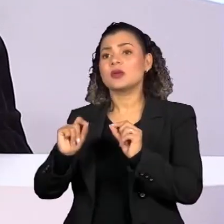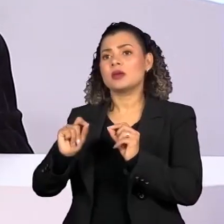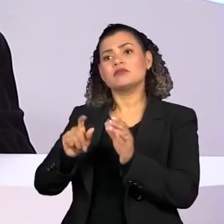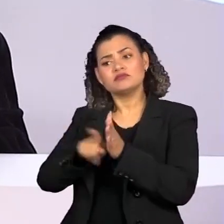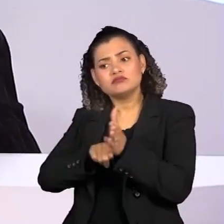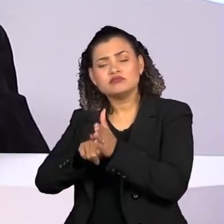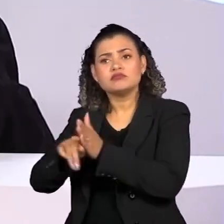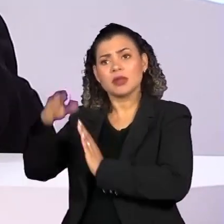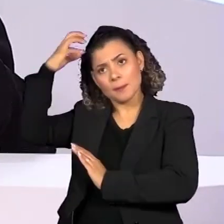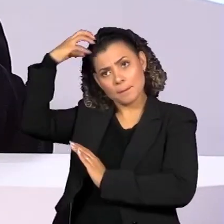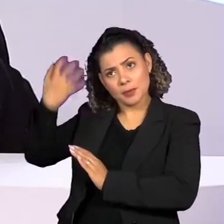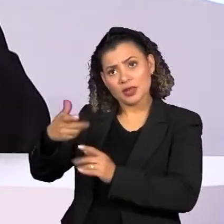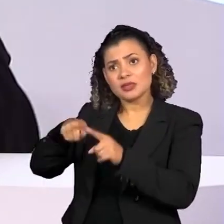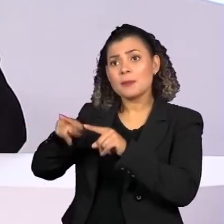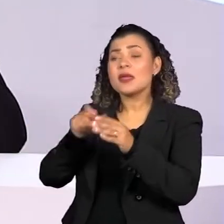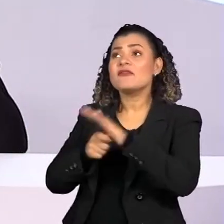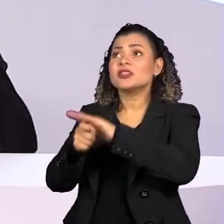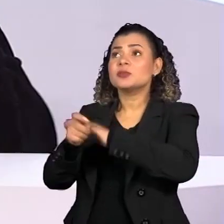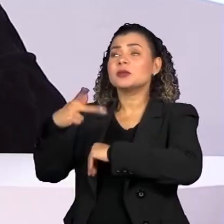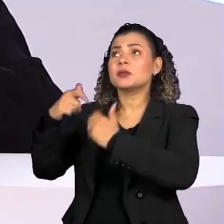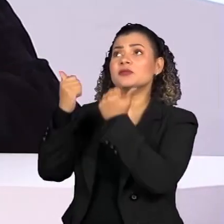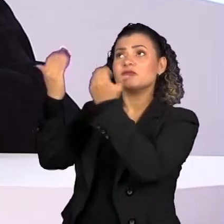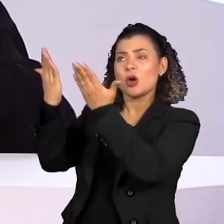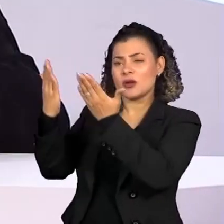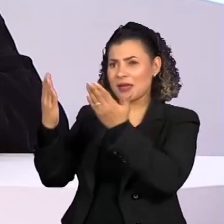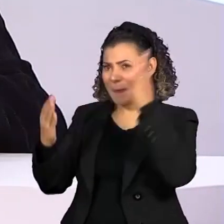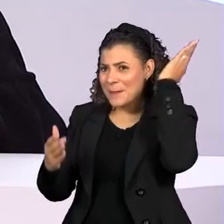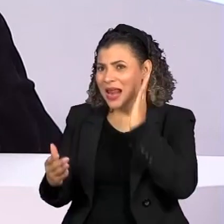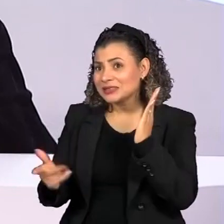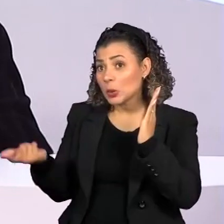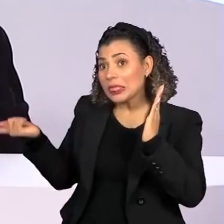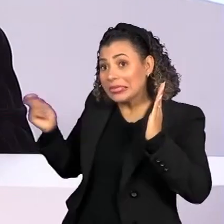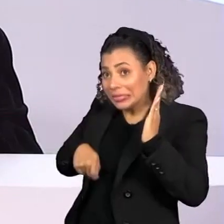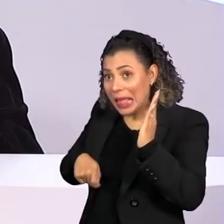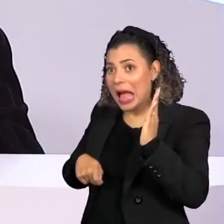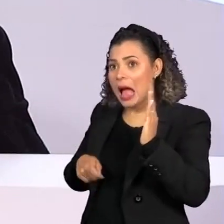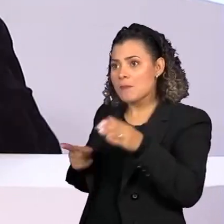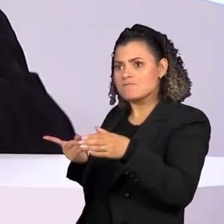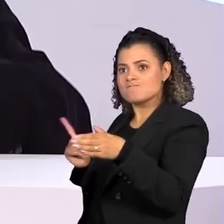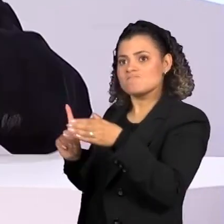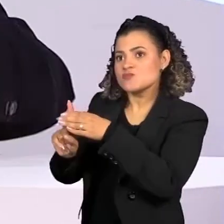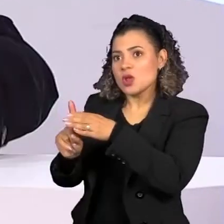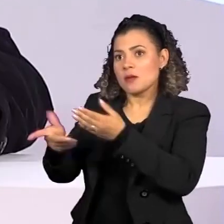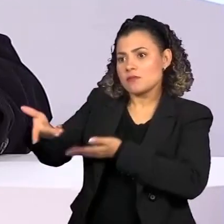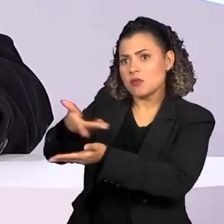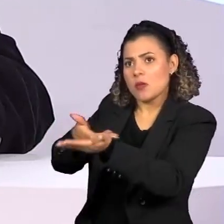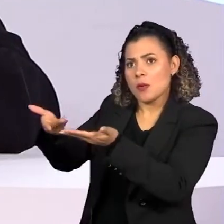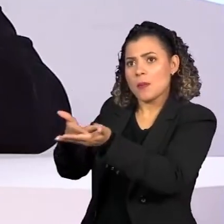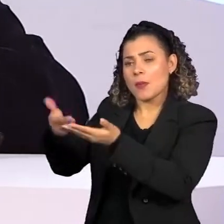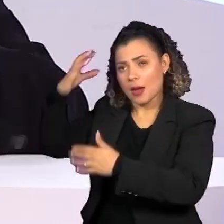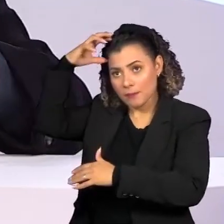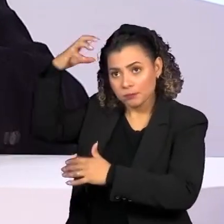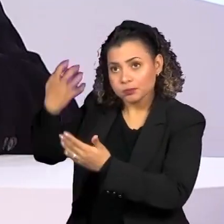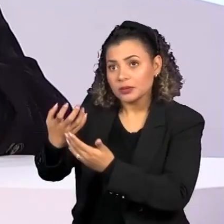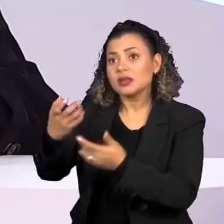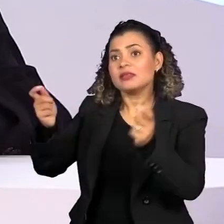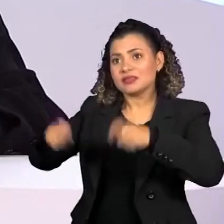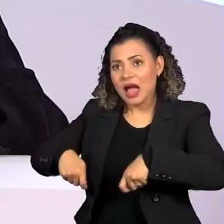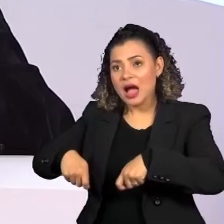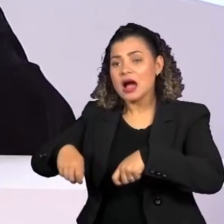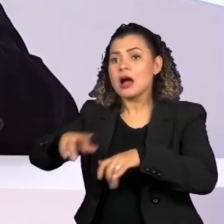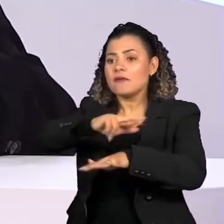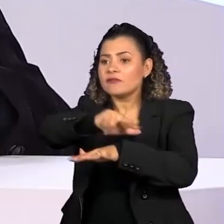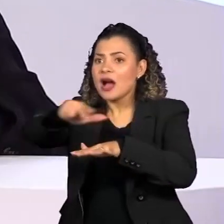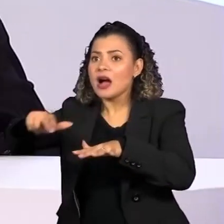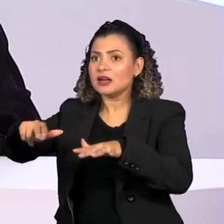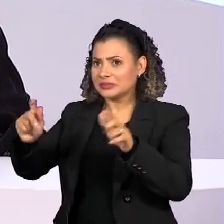investimento no exterior, existe uma chance do Brasil se inserir nesse mercado e trabalhar com inteligência artificial nas várias áreas da